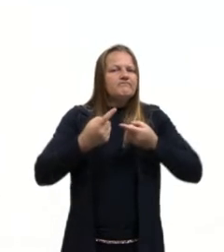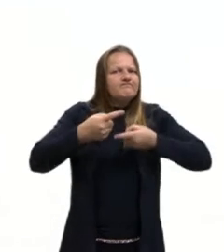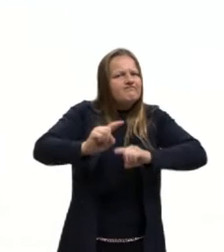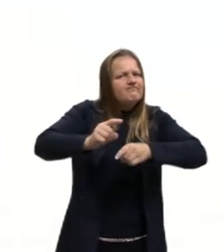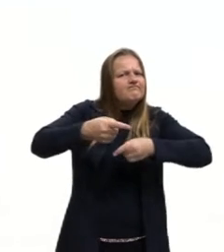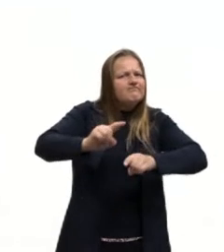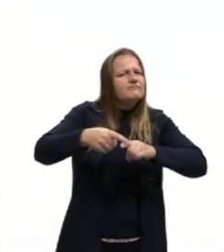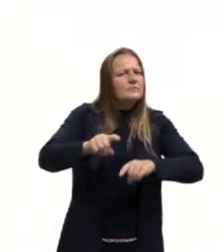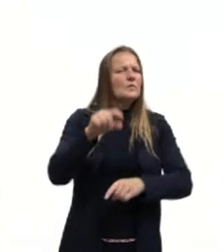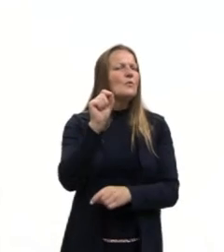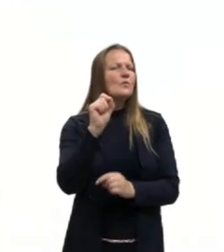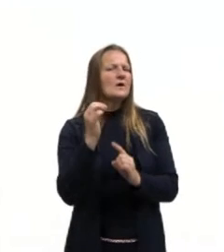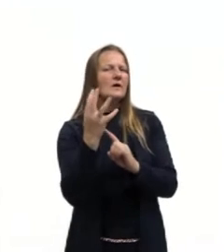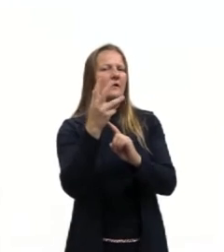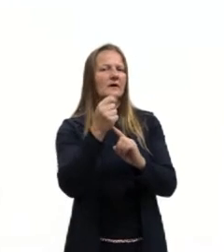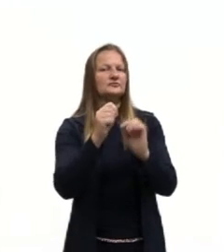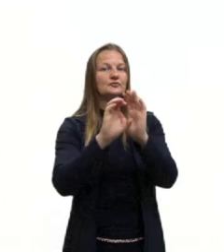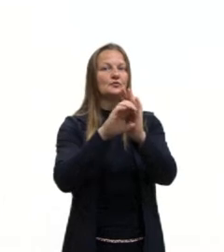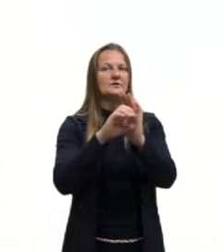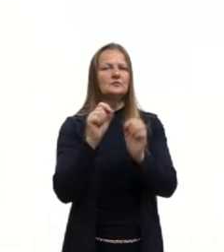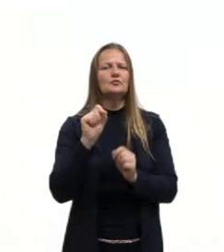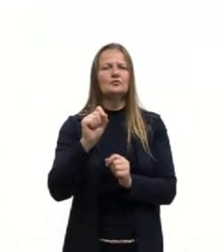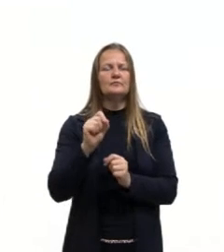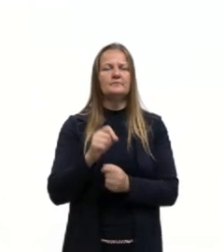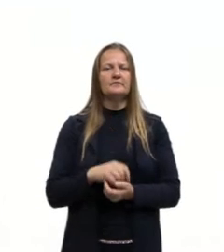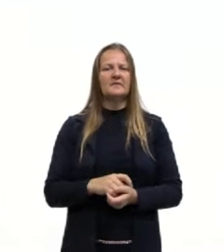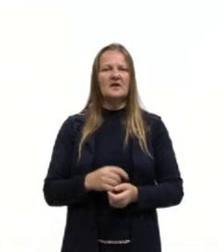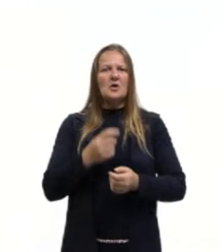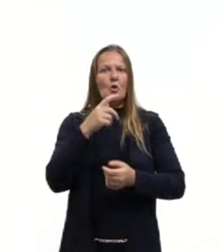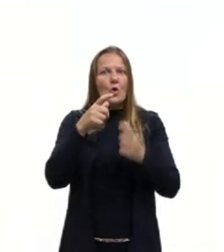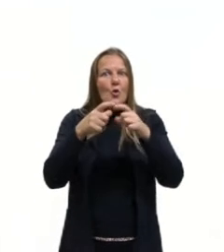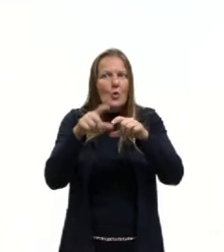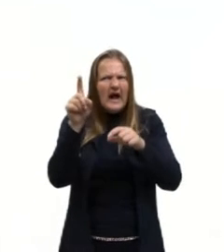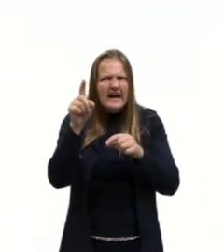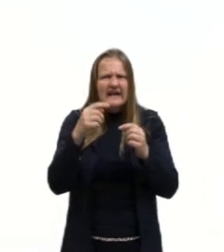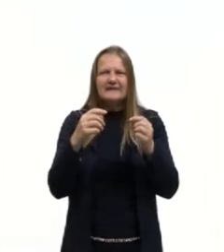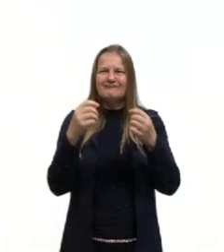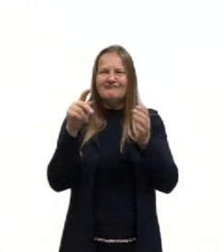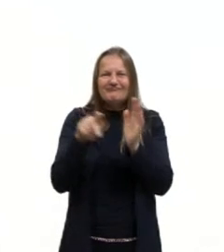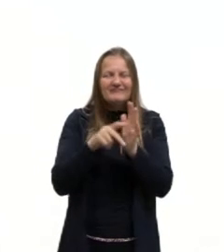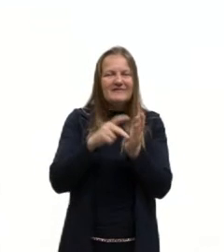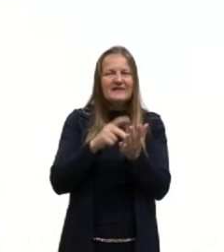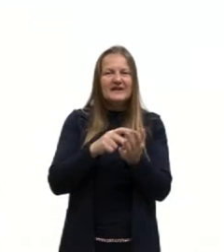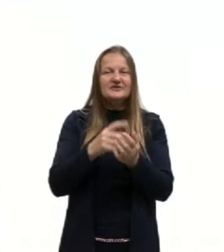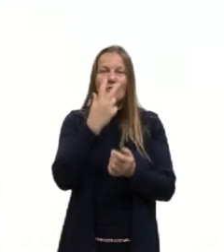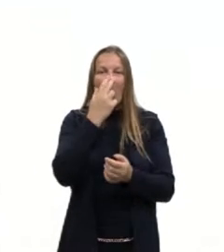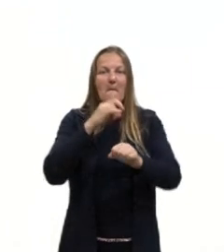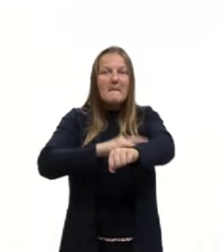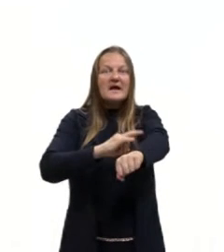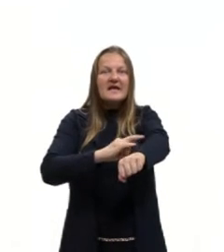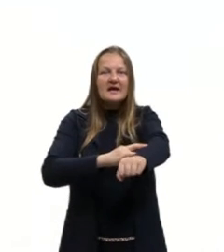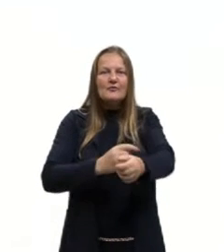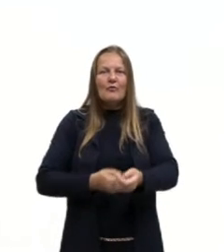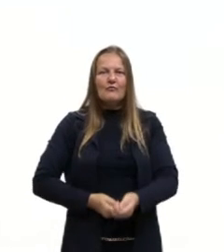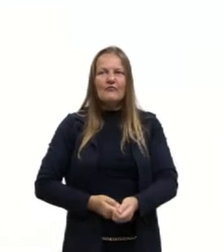o que é arte. quando eu pego um mictório, que está lá de uso comum de um banheiro, viro ele ao contrário,